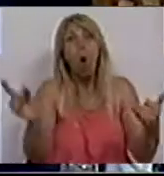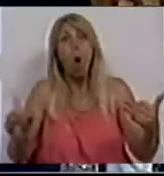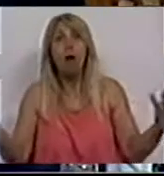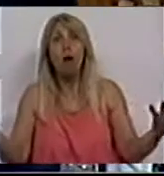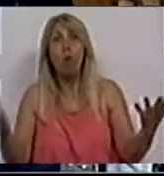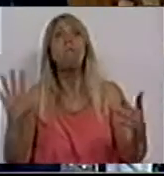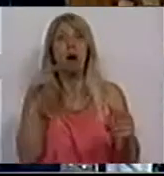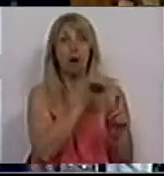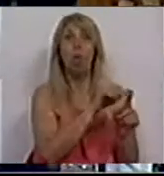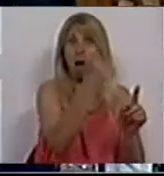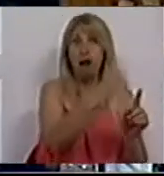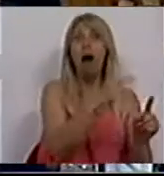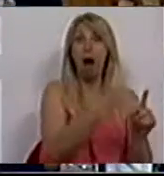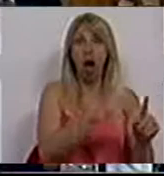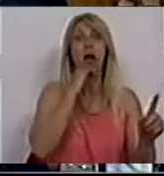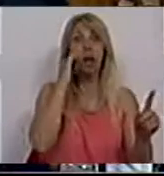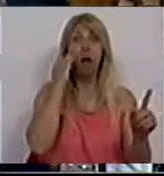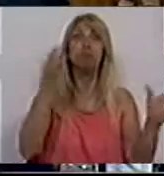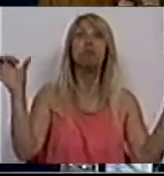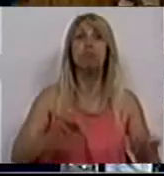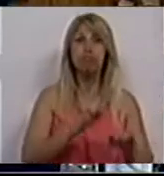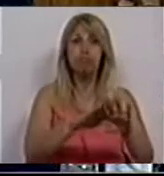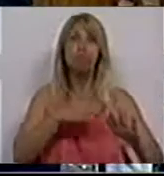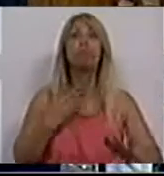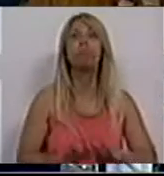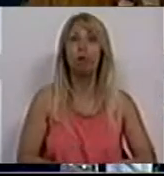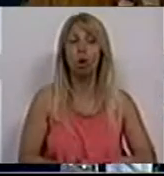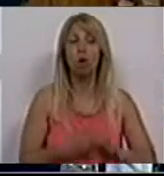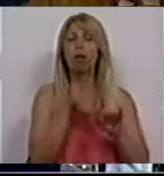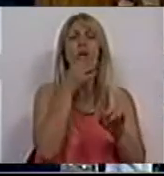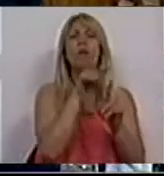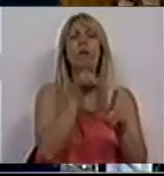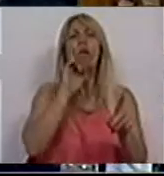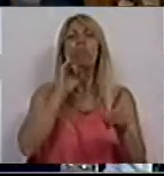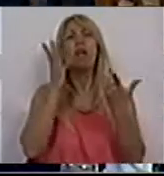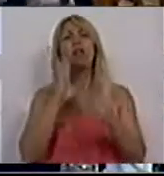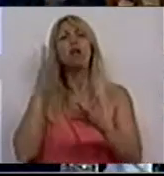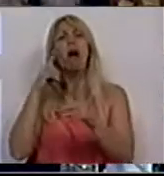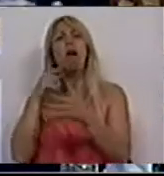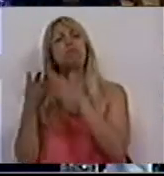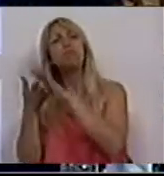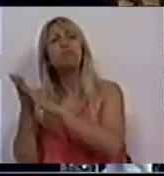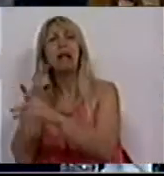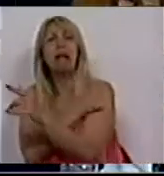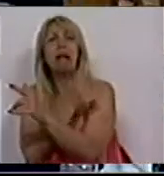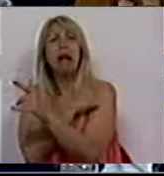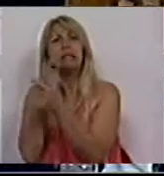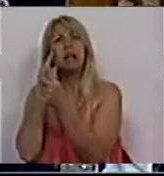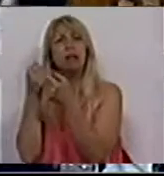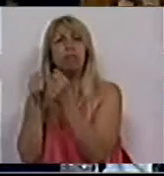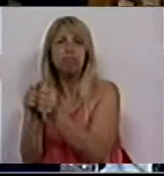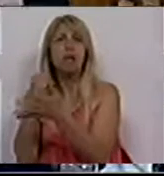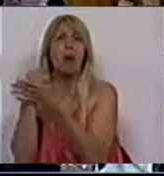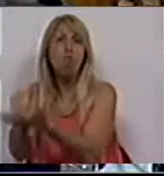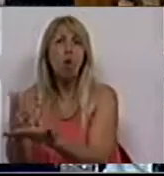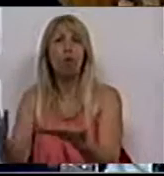quando são vítimas de violência doméstica. E não estamos só a falar daquelas que já estão em casas-abrigo ou que têm apoio. Estamos a falar de dificuldade que uma mulher tem para se libertar da situação